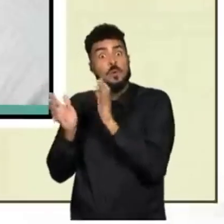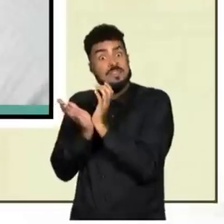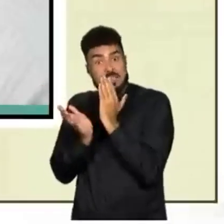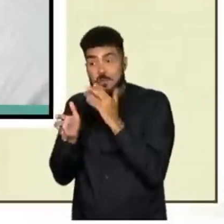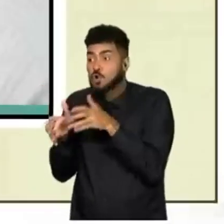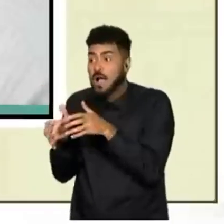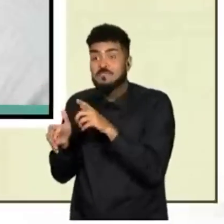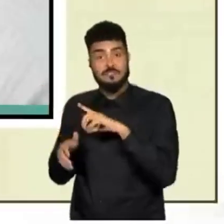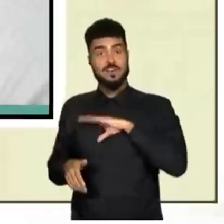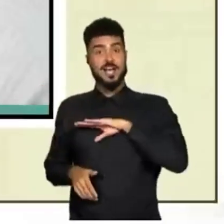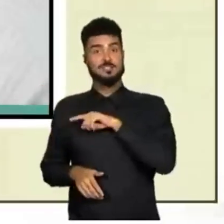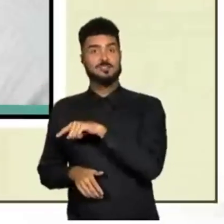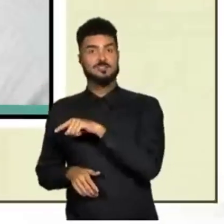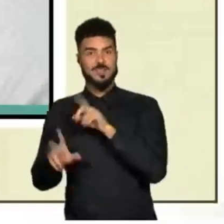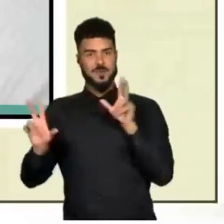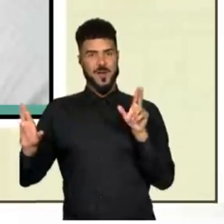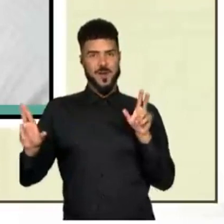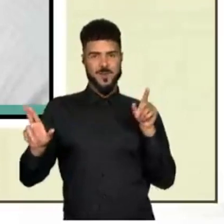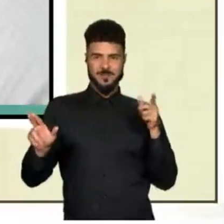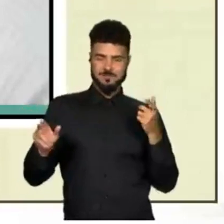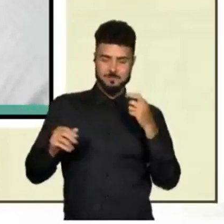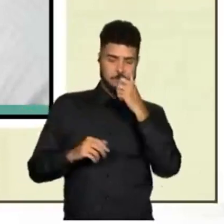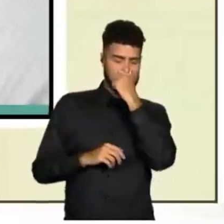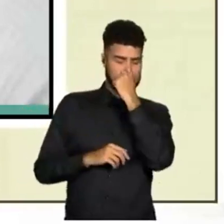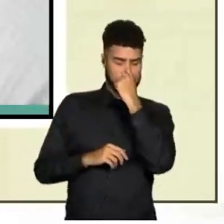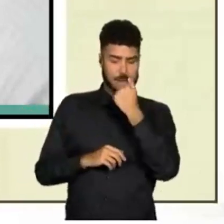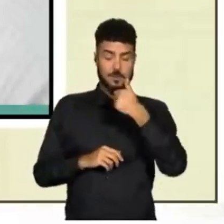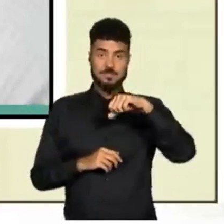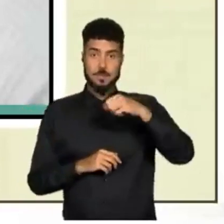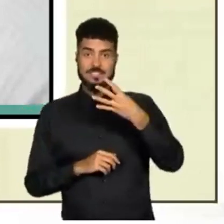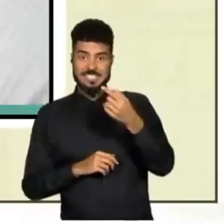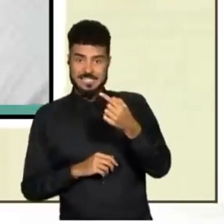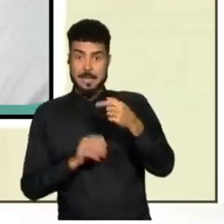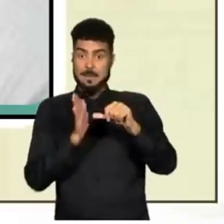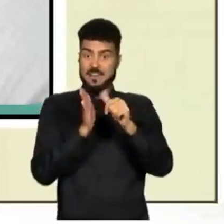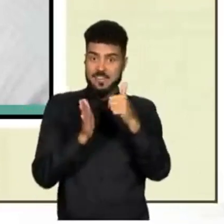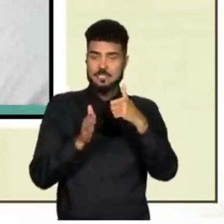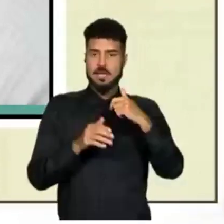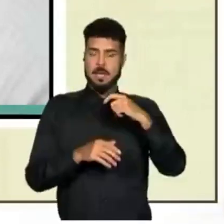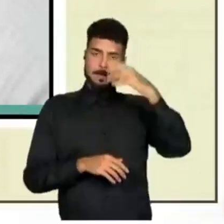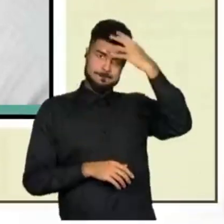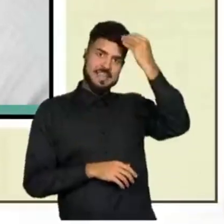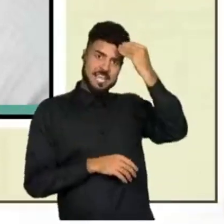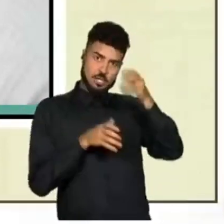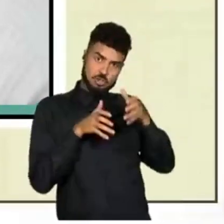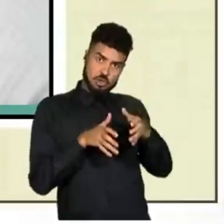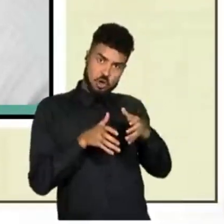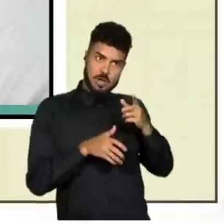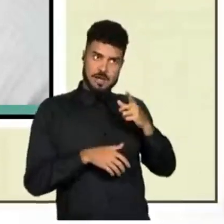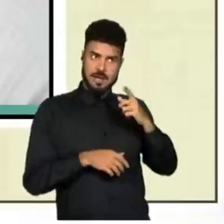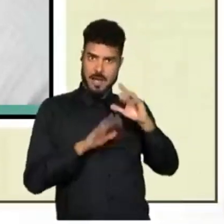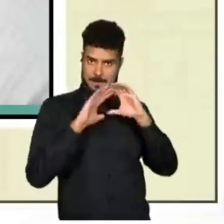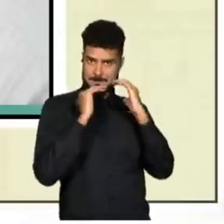questão da igrejinha ali, a igrejinha não seria retirada, ela tá lá, vai ficar ali, entendeu?